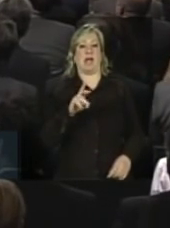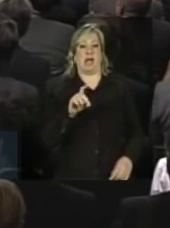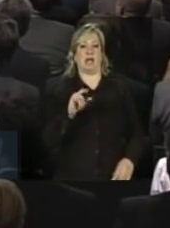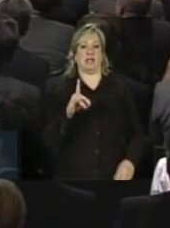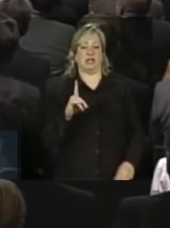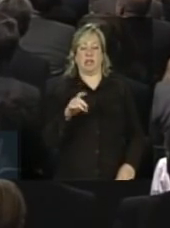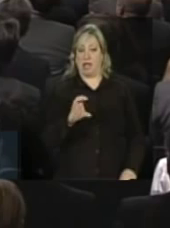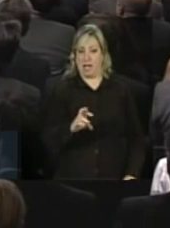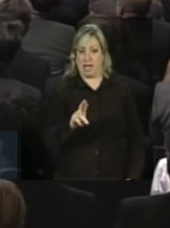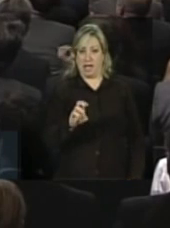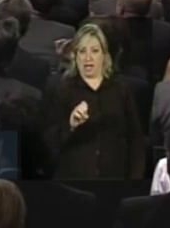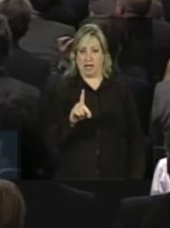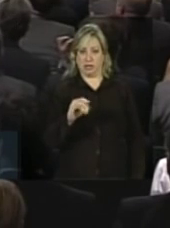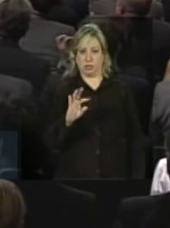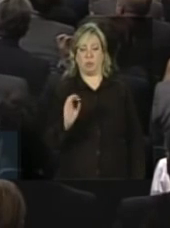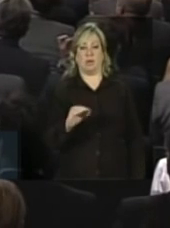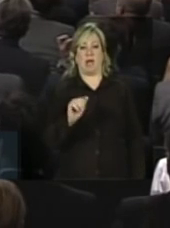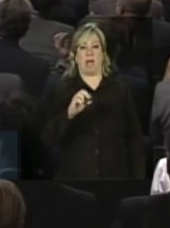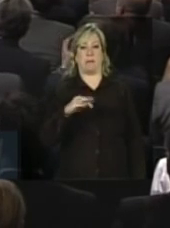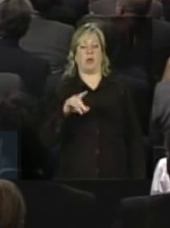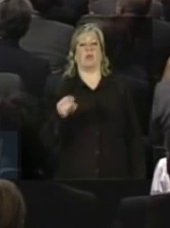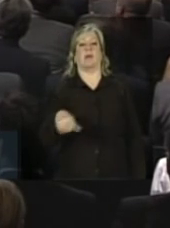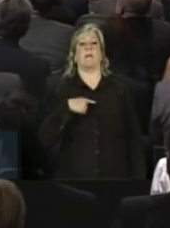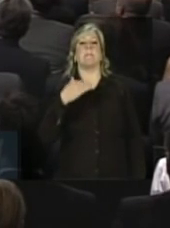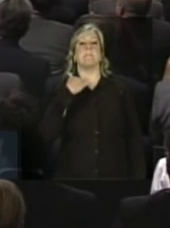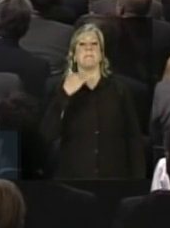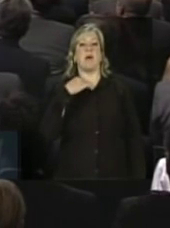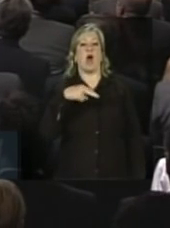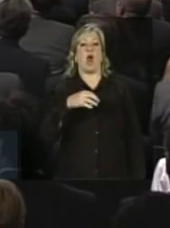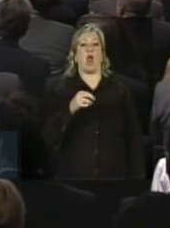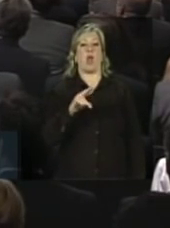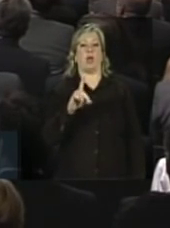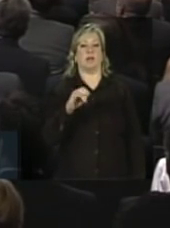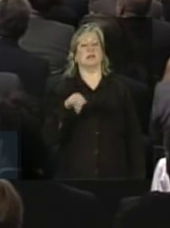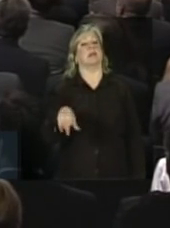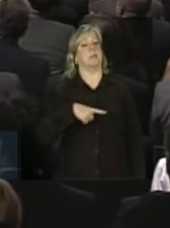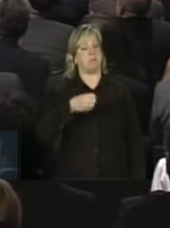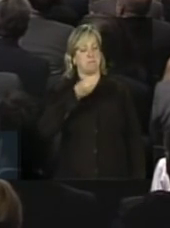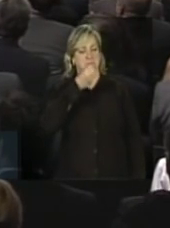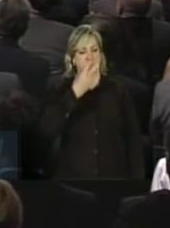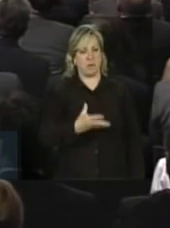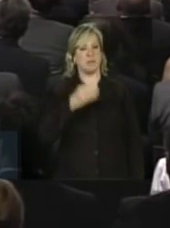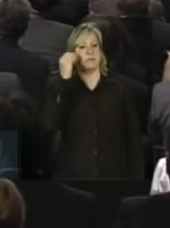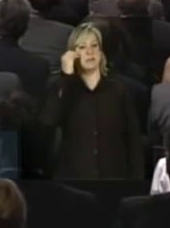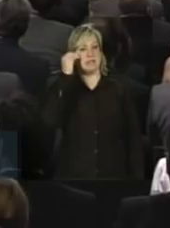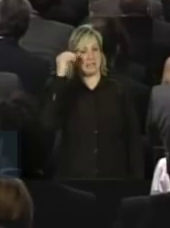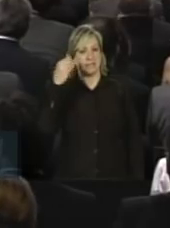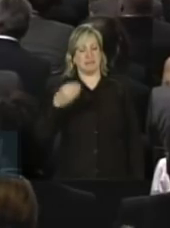foi sem sombra de dúvida uma experiência bem sucedida.